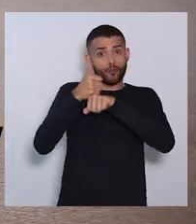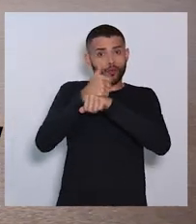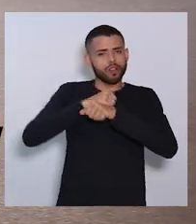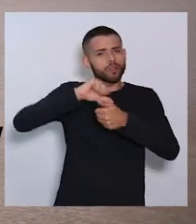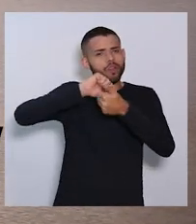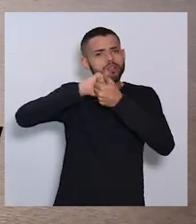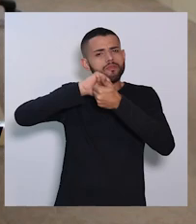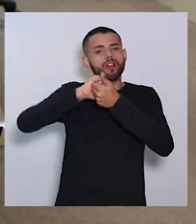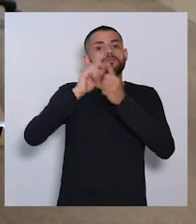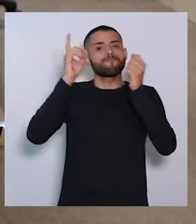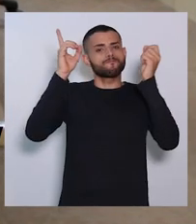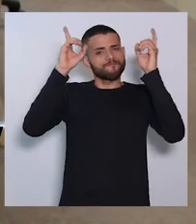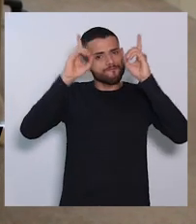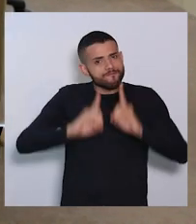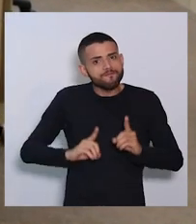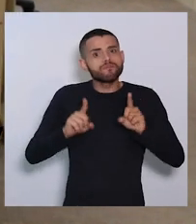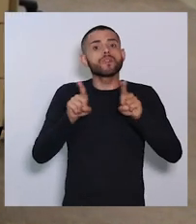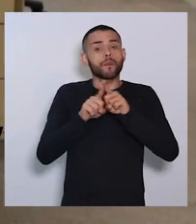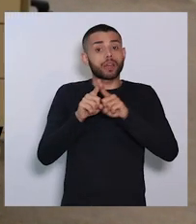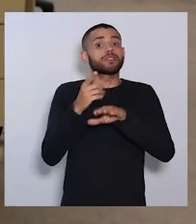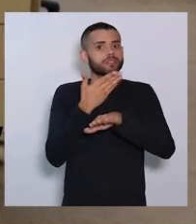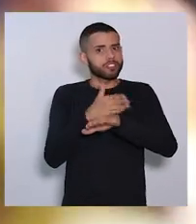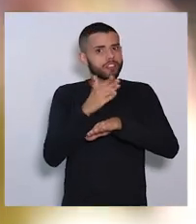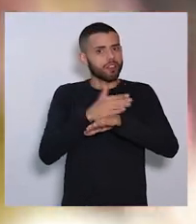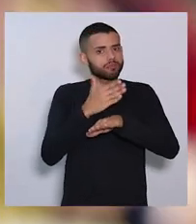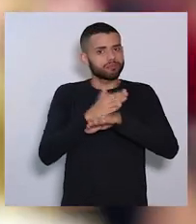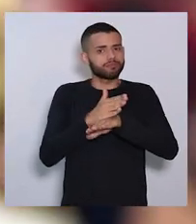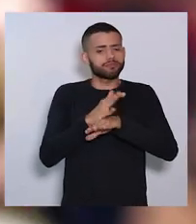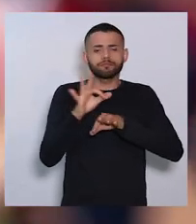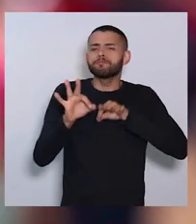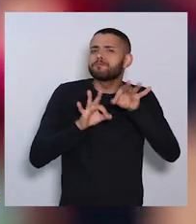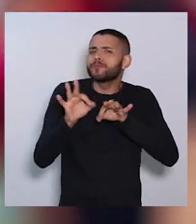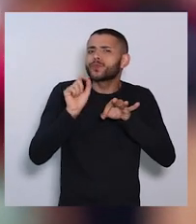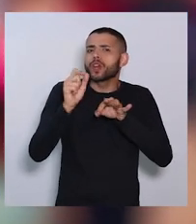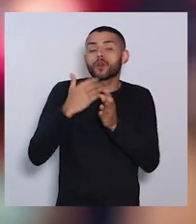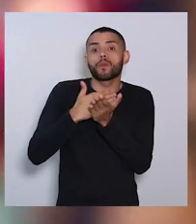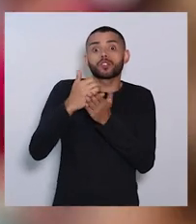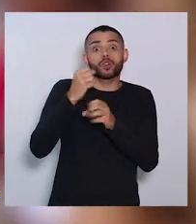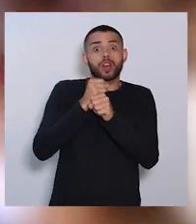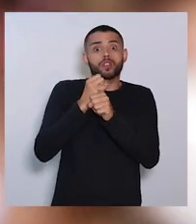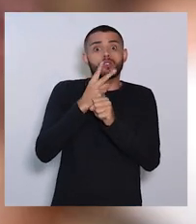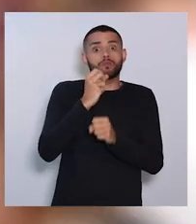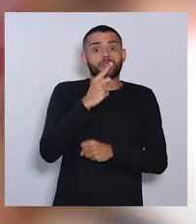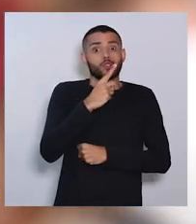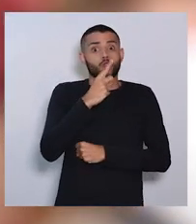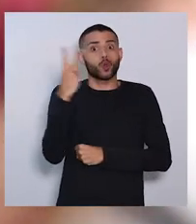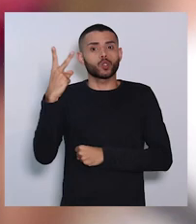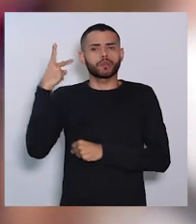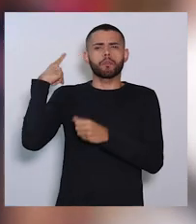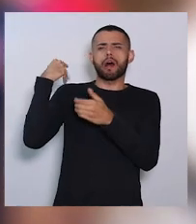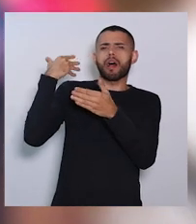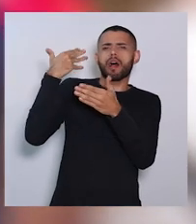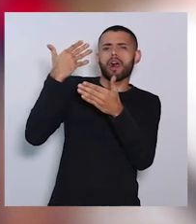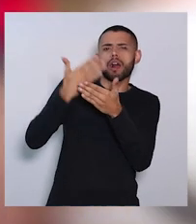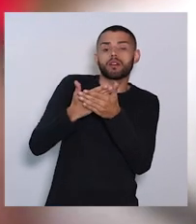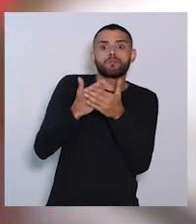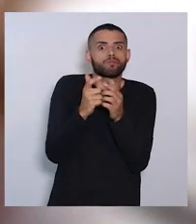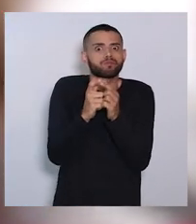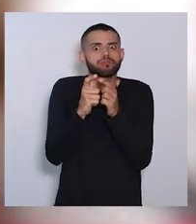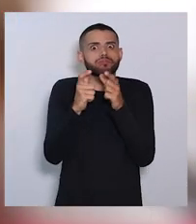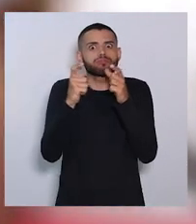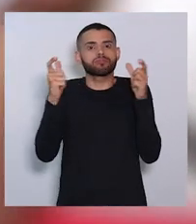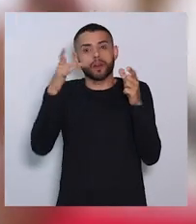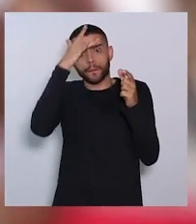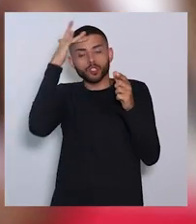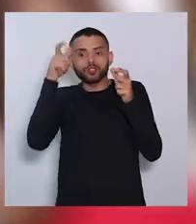que tenham deficiência, incluindo estagiários. Esse projeto começou em 2012 e de lá para cá só cresceu o